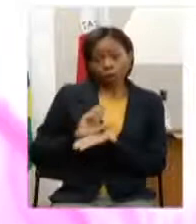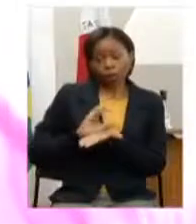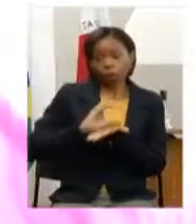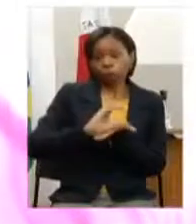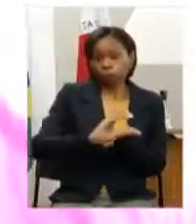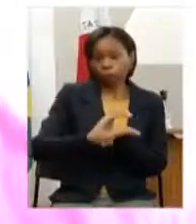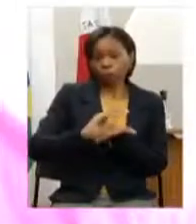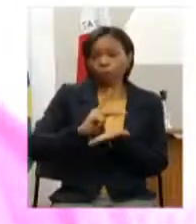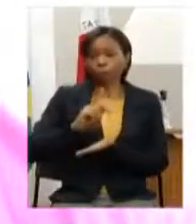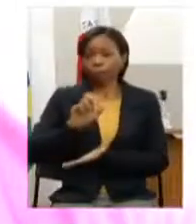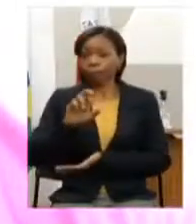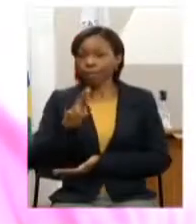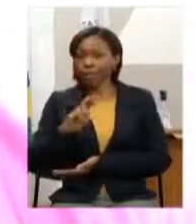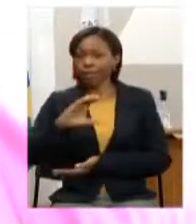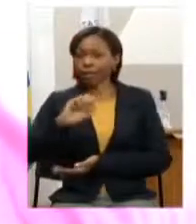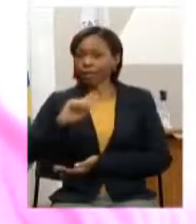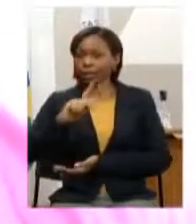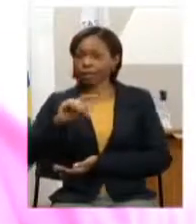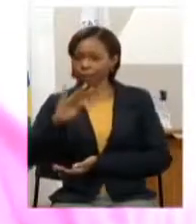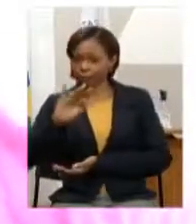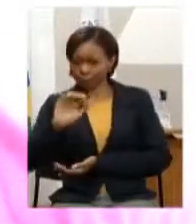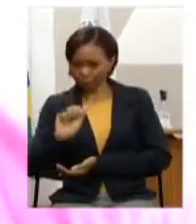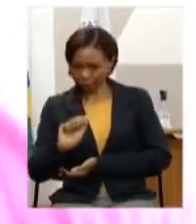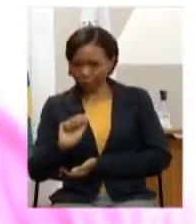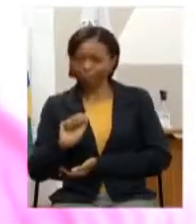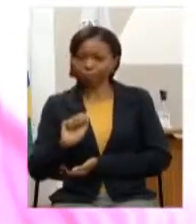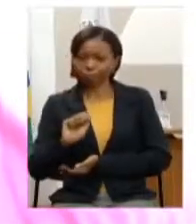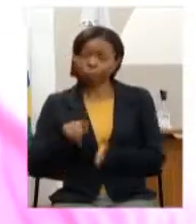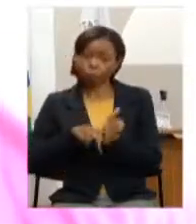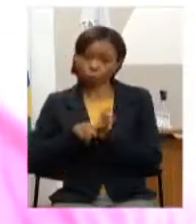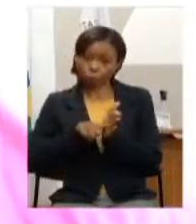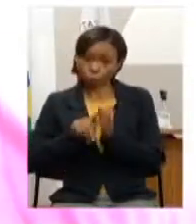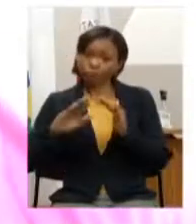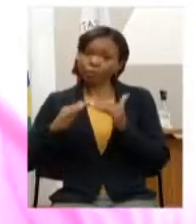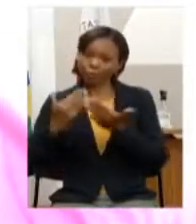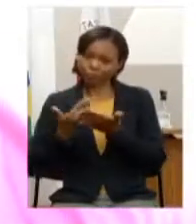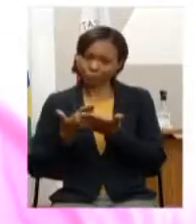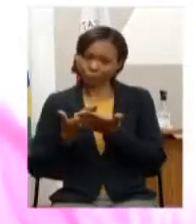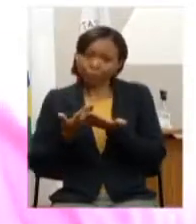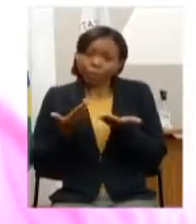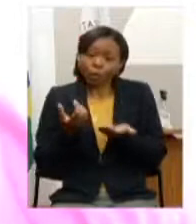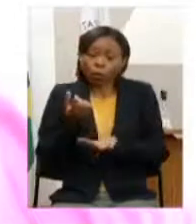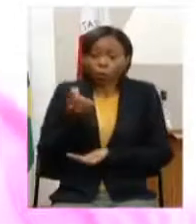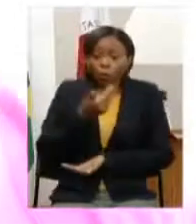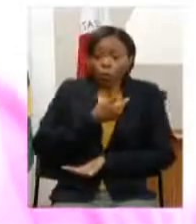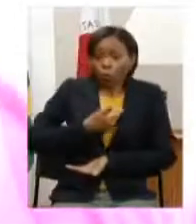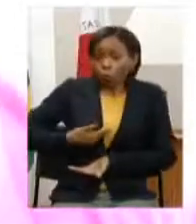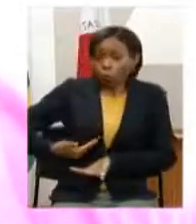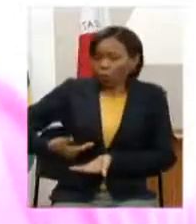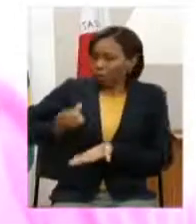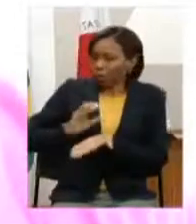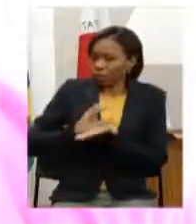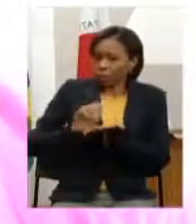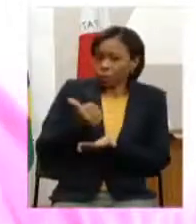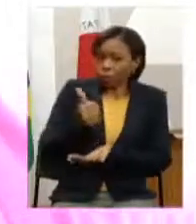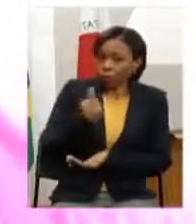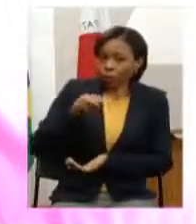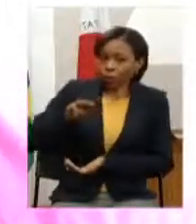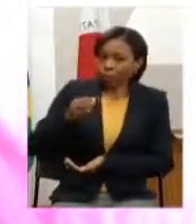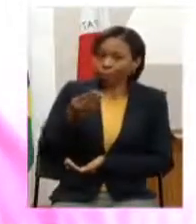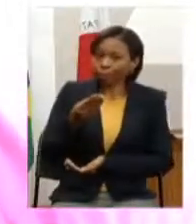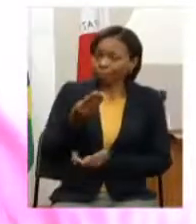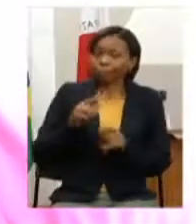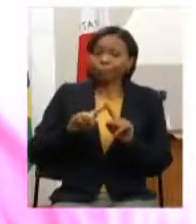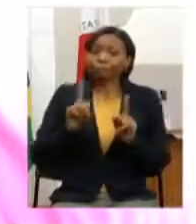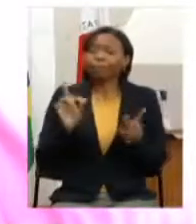capita pelo censo escolar então o governo coloca um valor está posto aí um valor de 11 milhões mas na